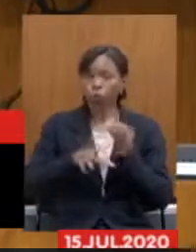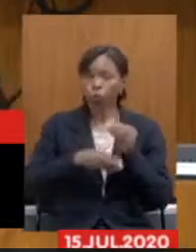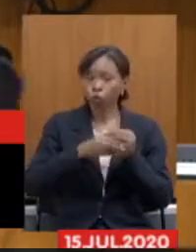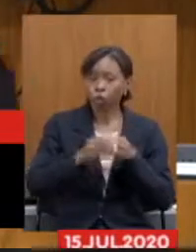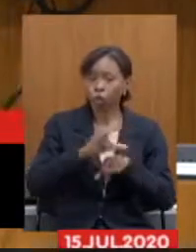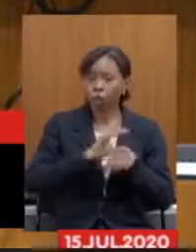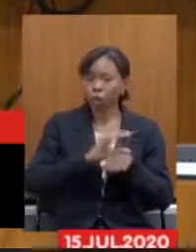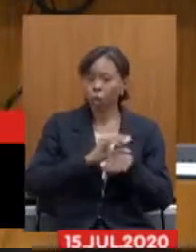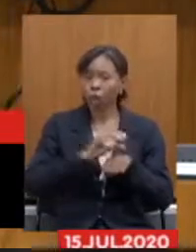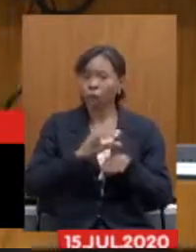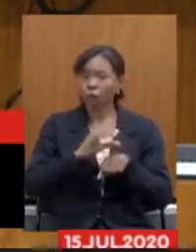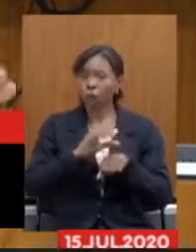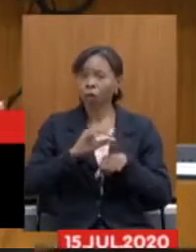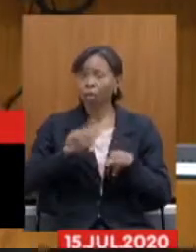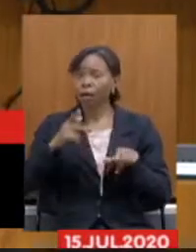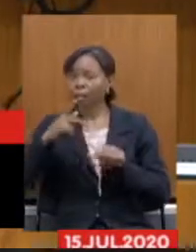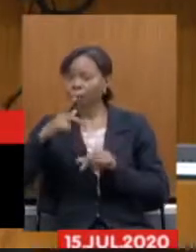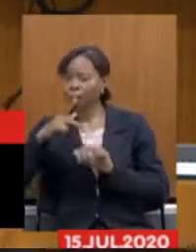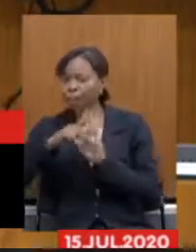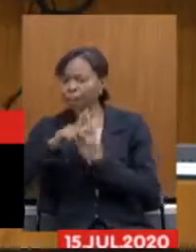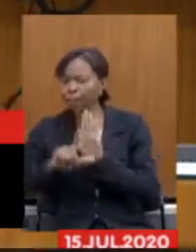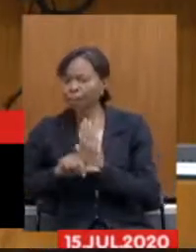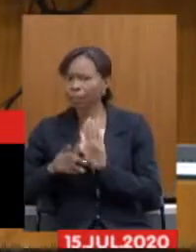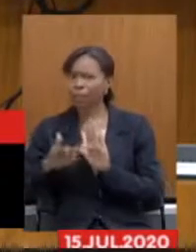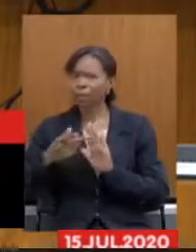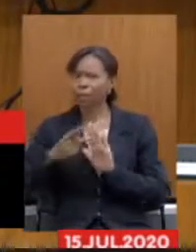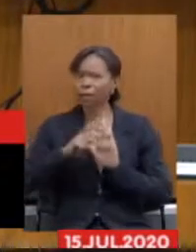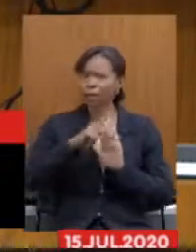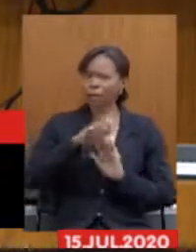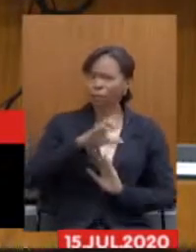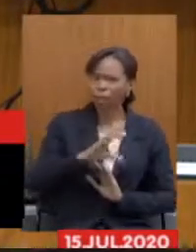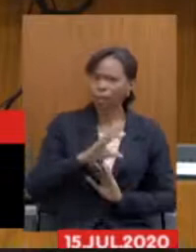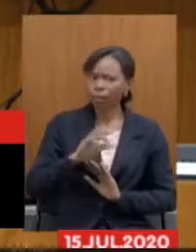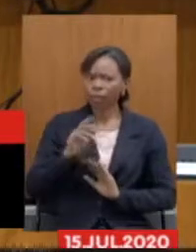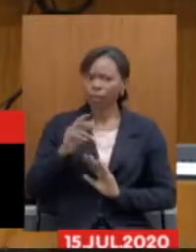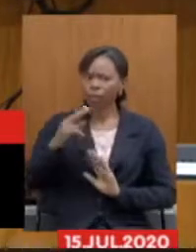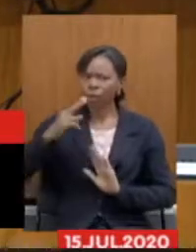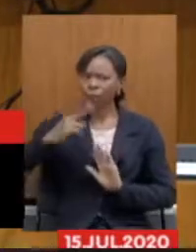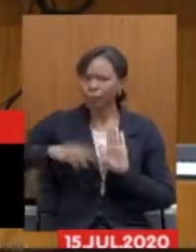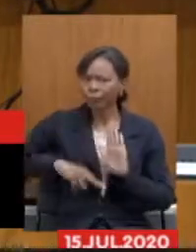Eles não souberam responder absolutamente nada. Eles continuavam fugindo